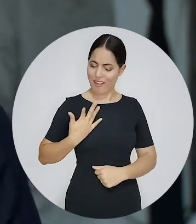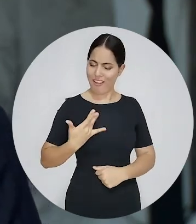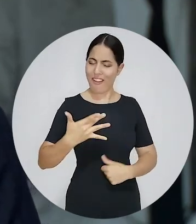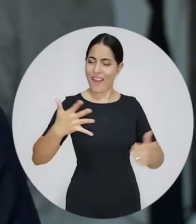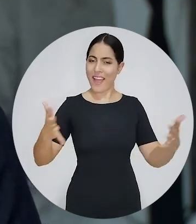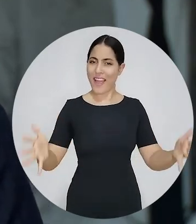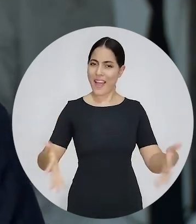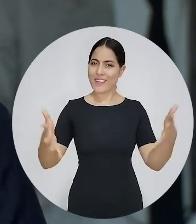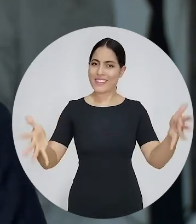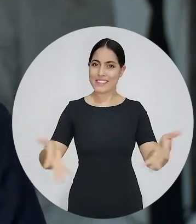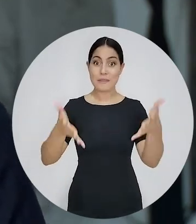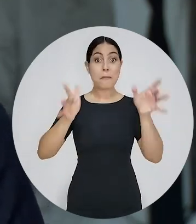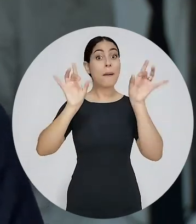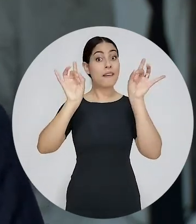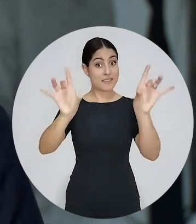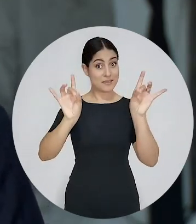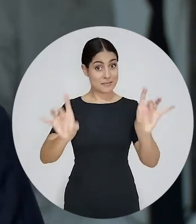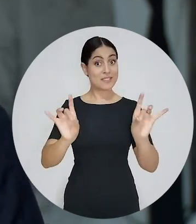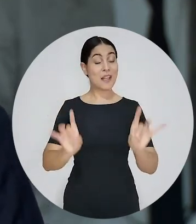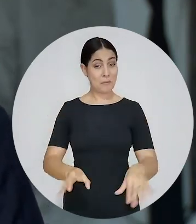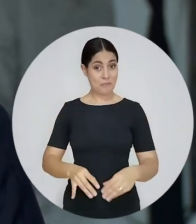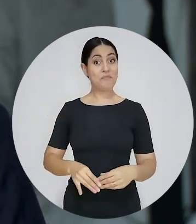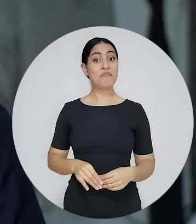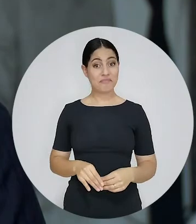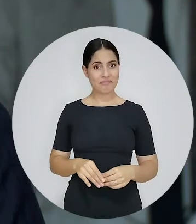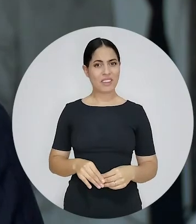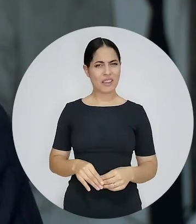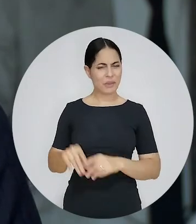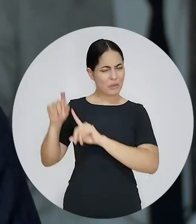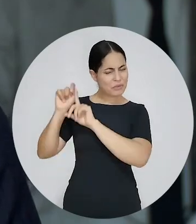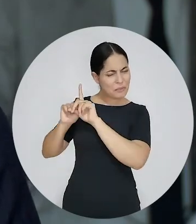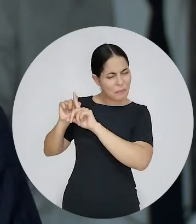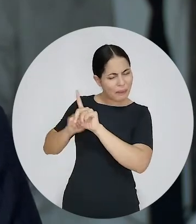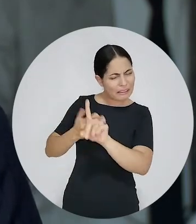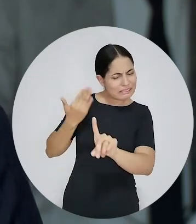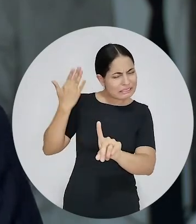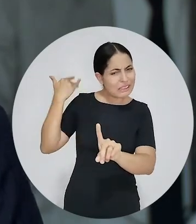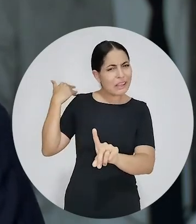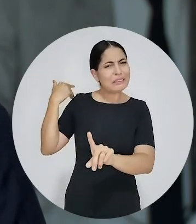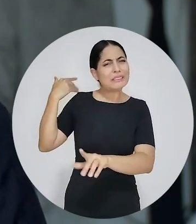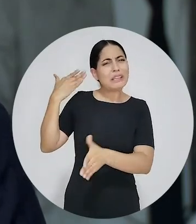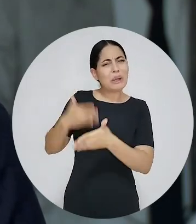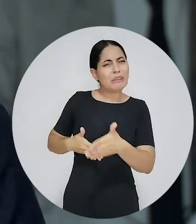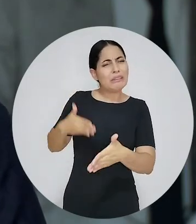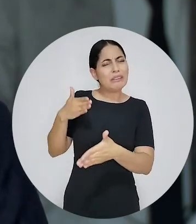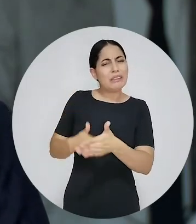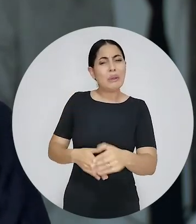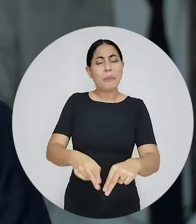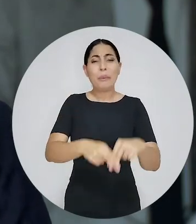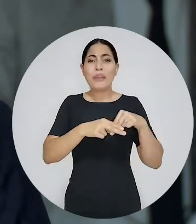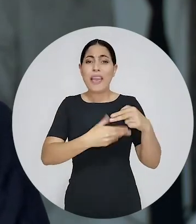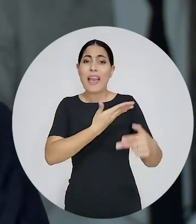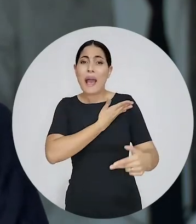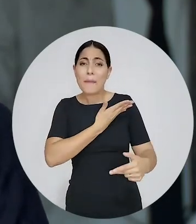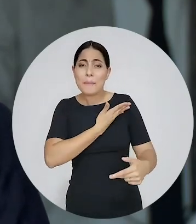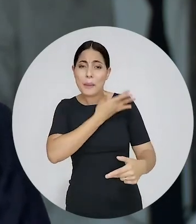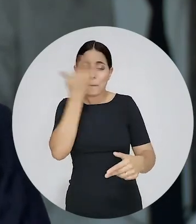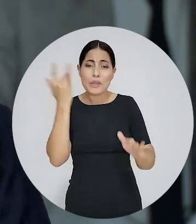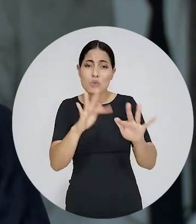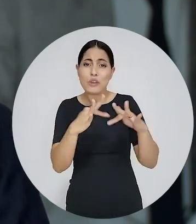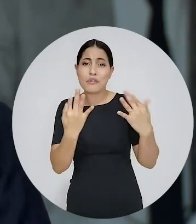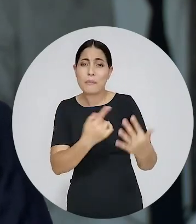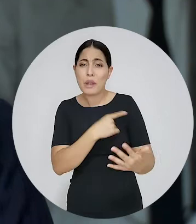dia de autoestima, de uma forma muito especial. Os últimos meses foram muito duros. Perdemos colegas, parentes,